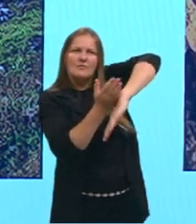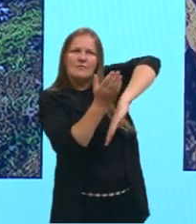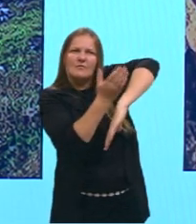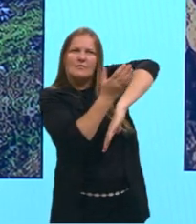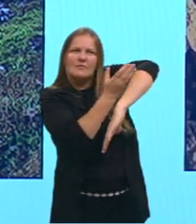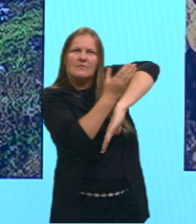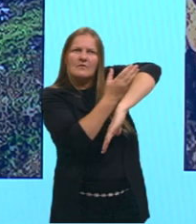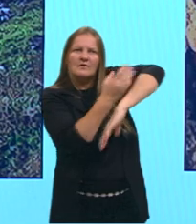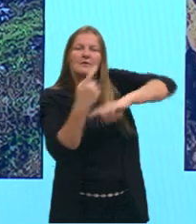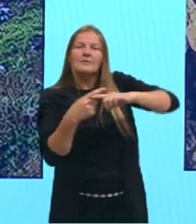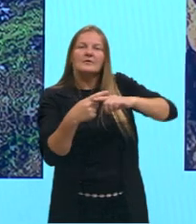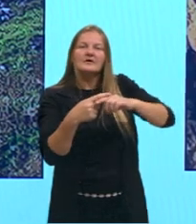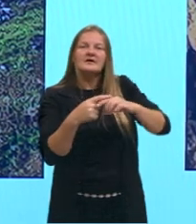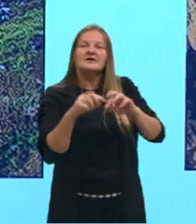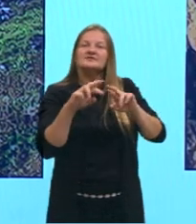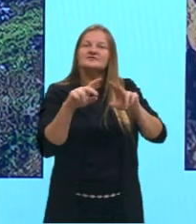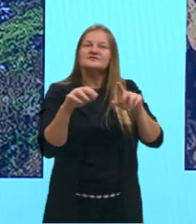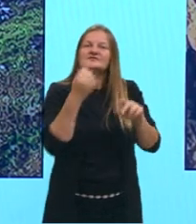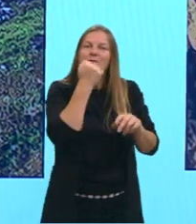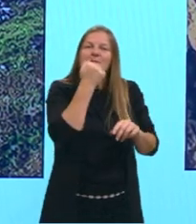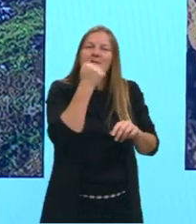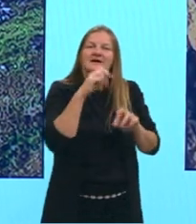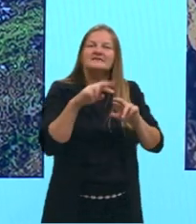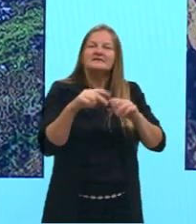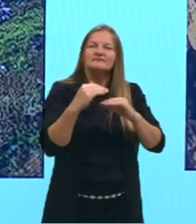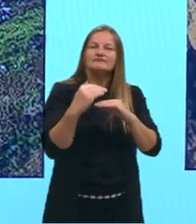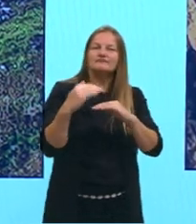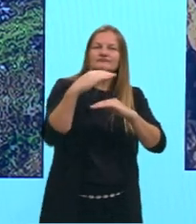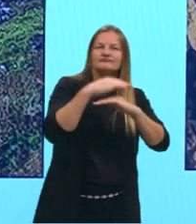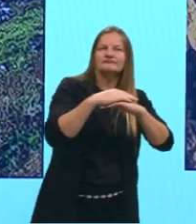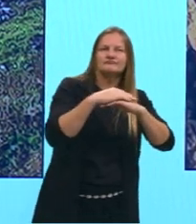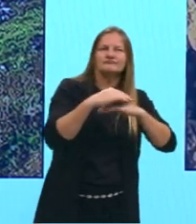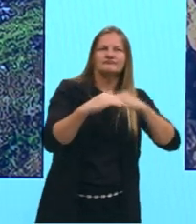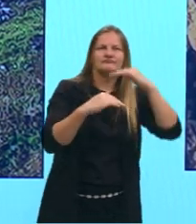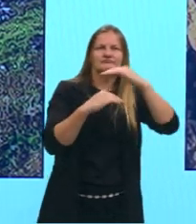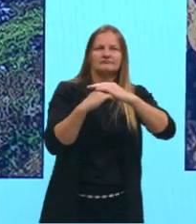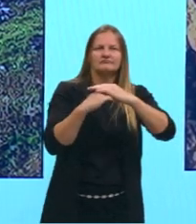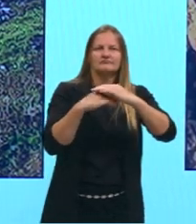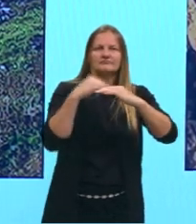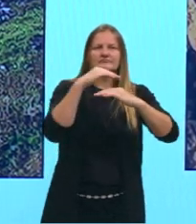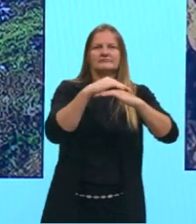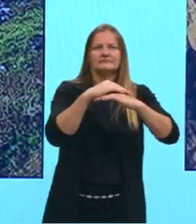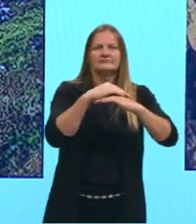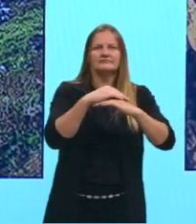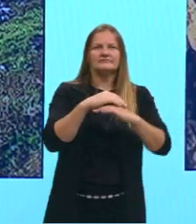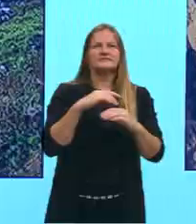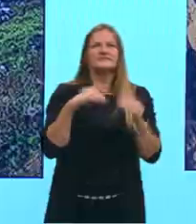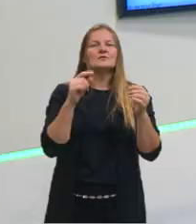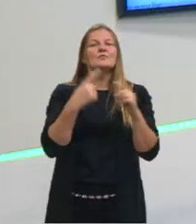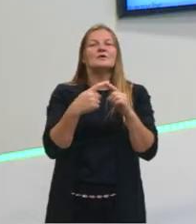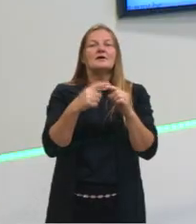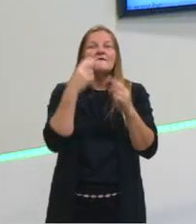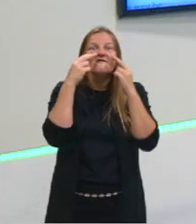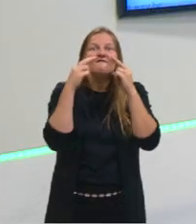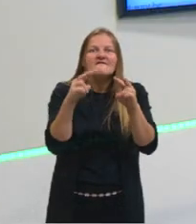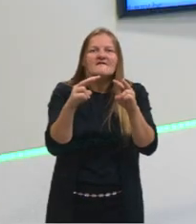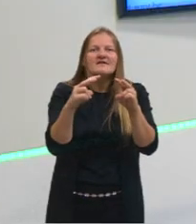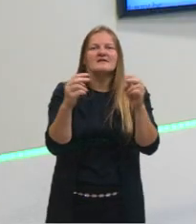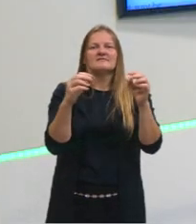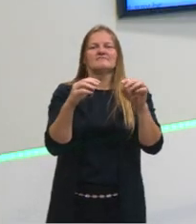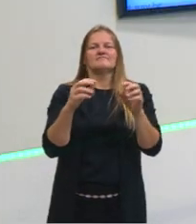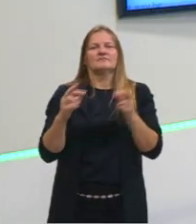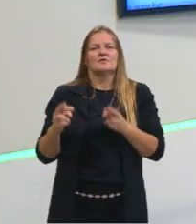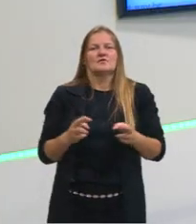aqui, então, tu tem uma outra formação rochosa, uma sobre a outra. Quem é que mostrou? Foi a erosão fluvial através